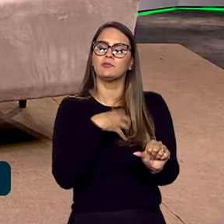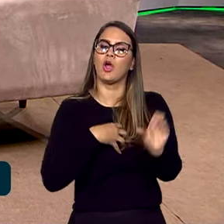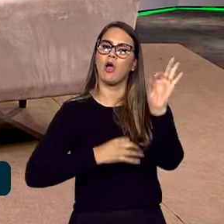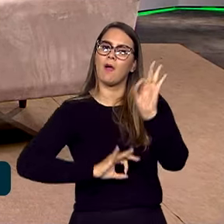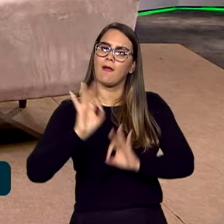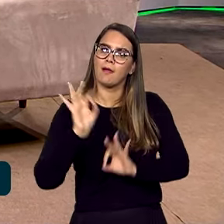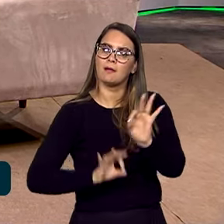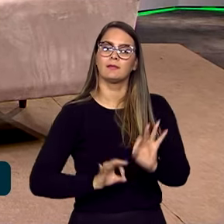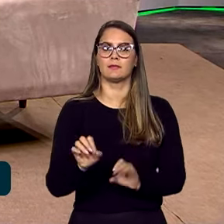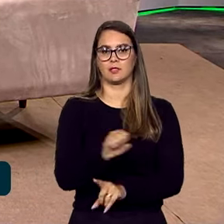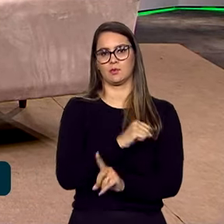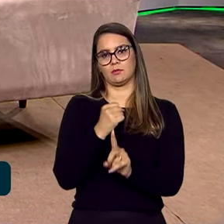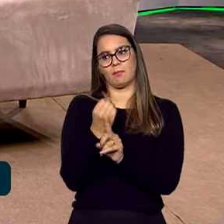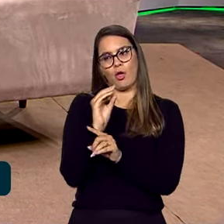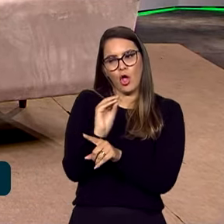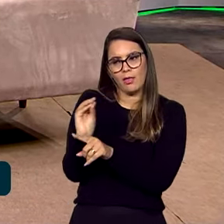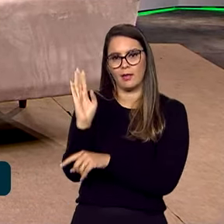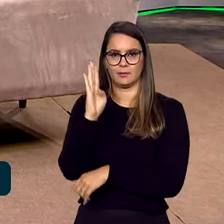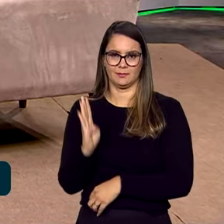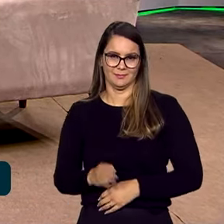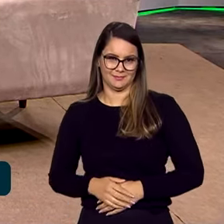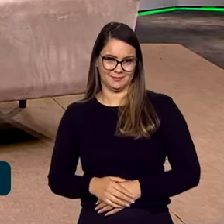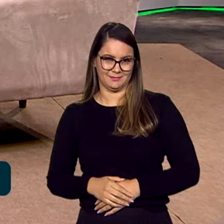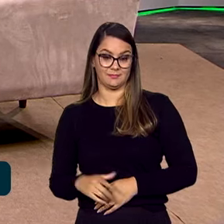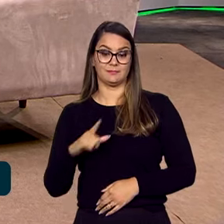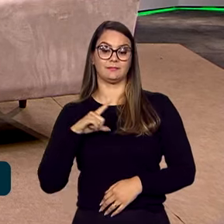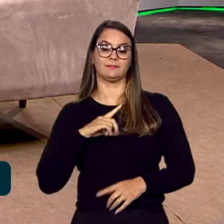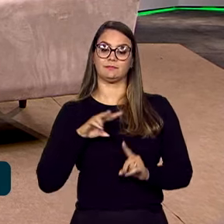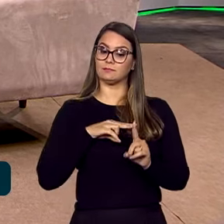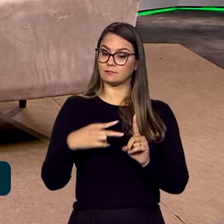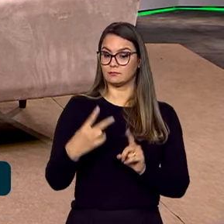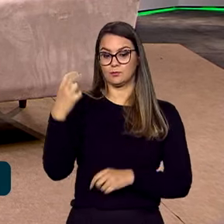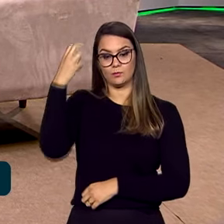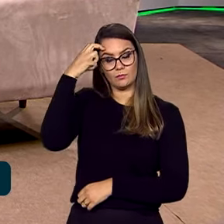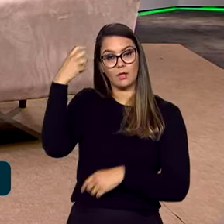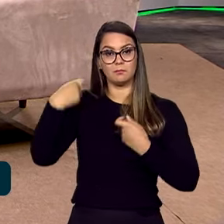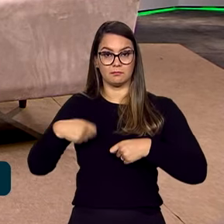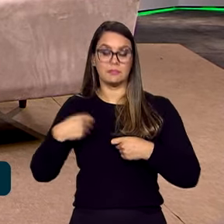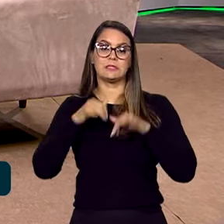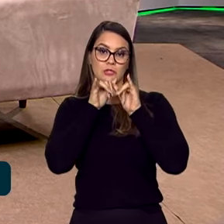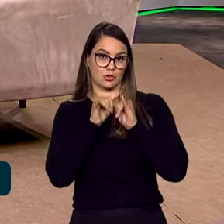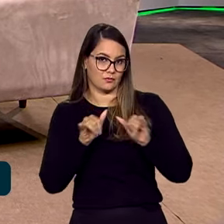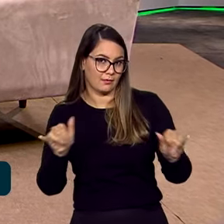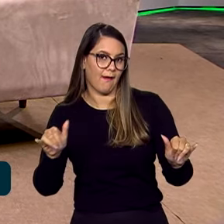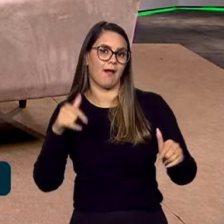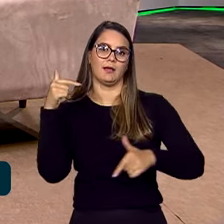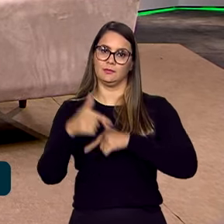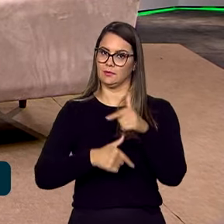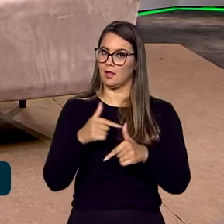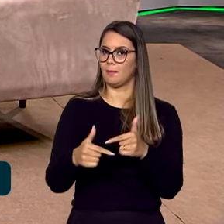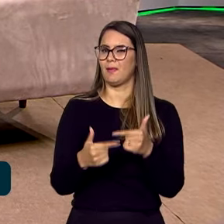organizar socialmente o cuidado no Brasil. Tem um aspecto cultural que precisa ser modificado, é um trabalho